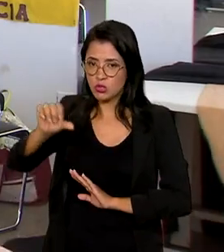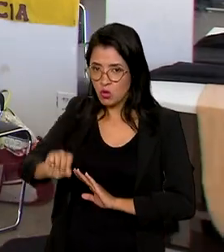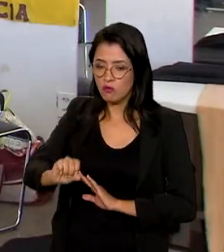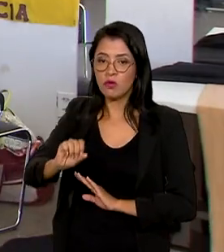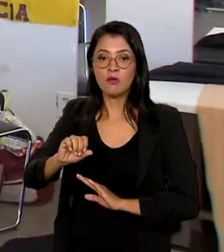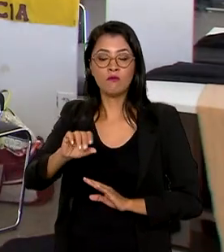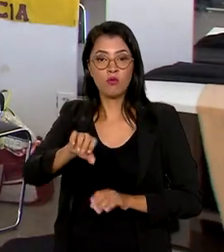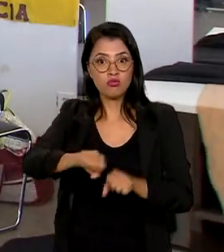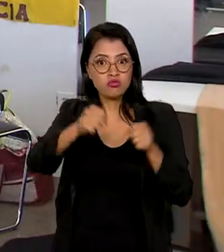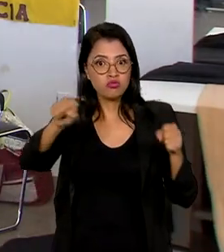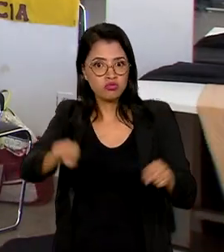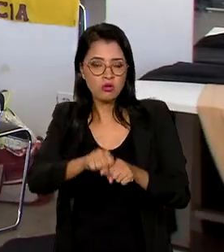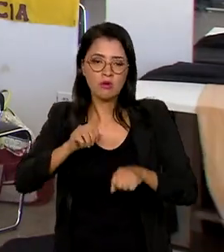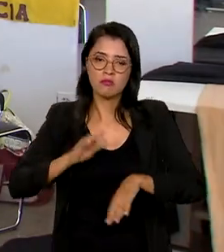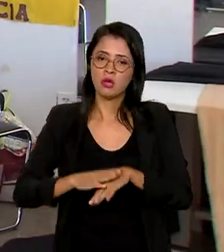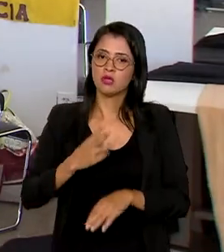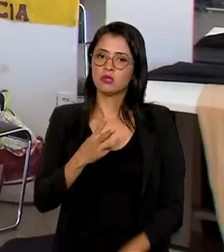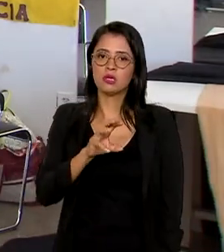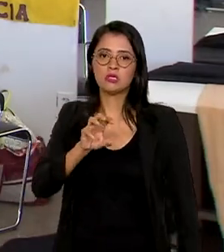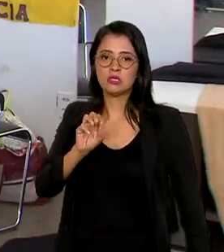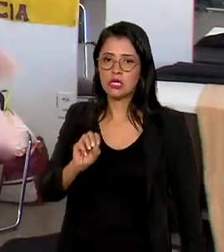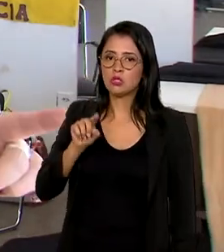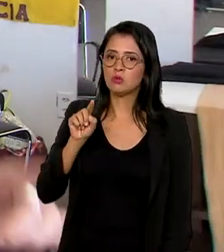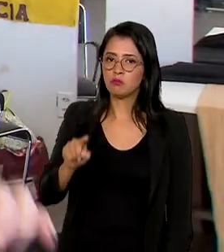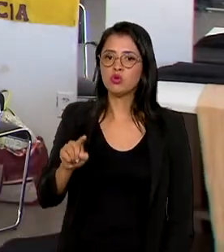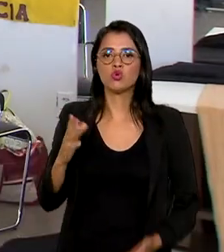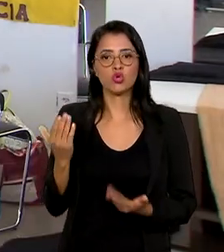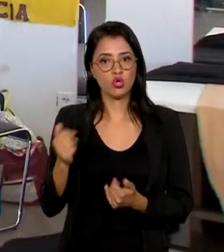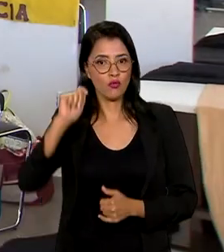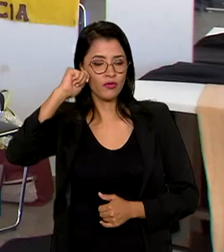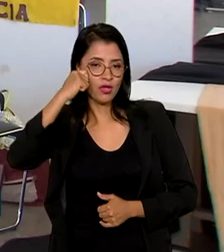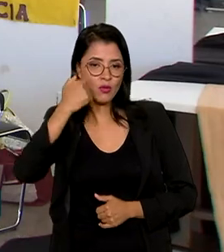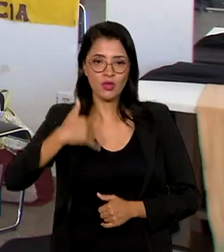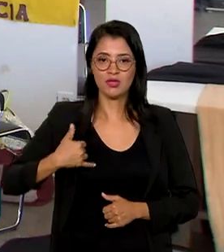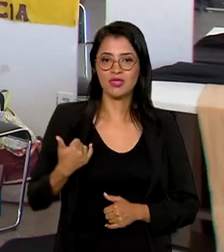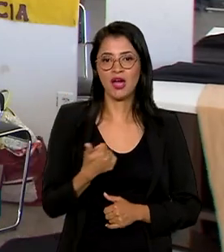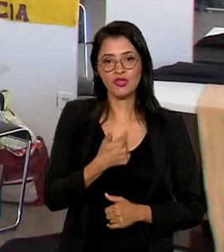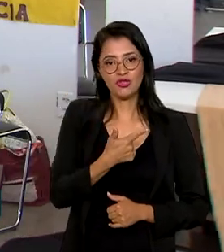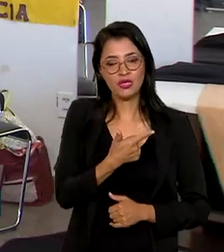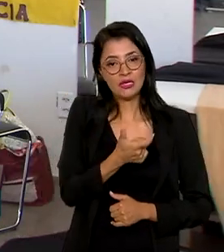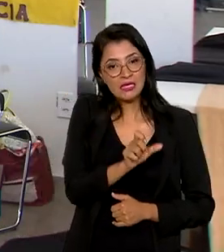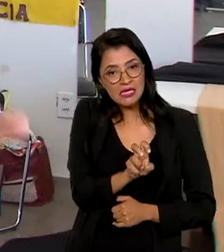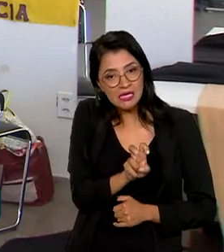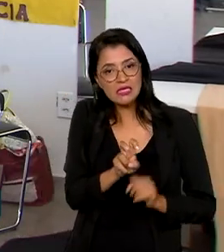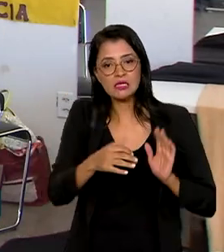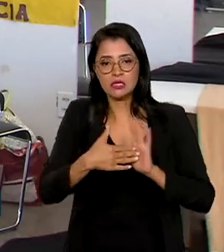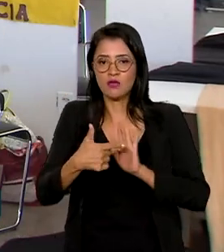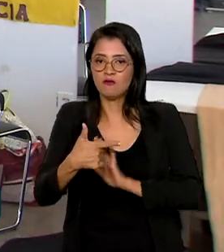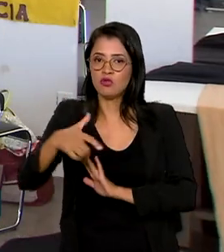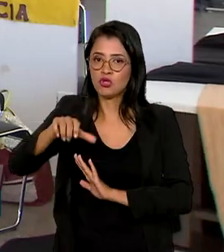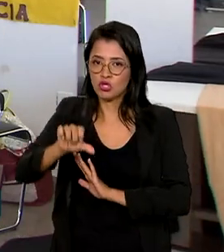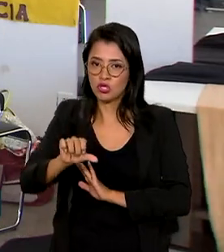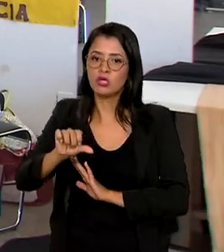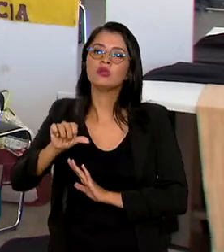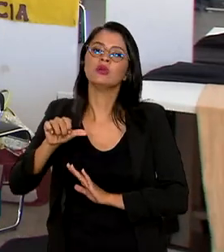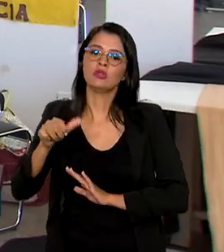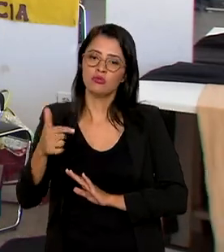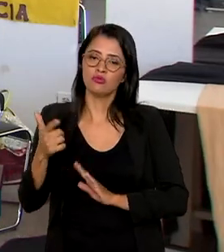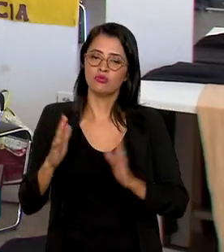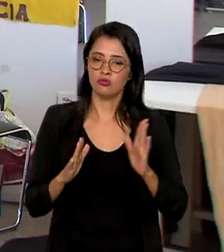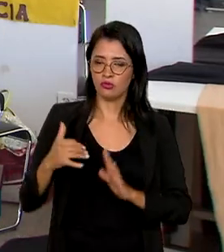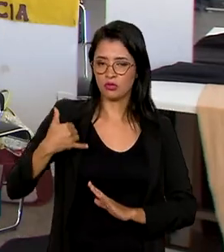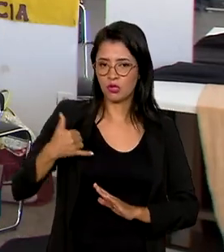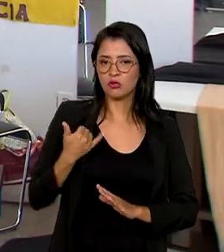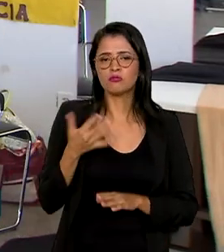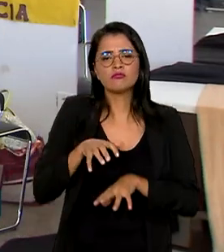mais de 300 mil jovens negros entre 15 e 29 anos de idade. E a ideia das caravanas participativas